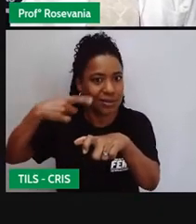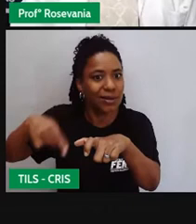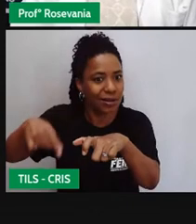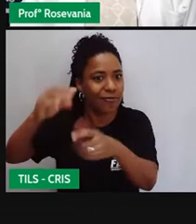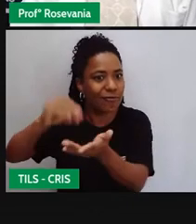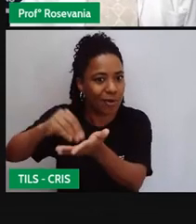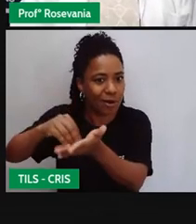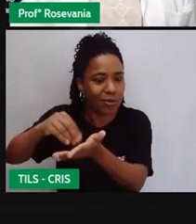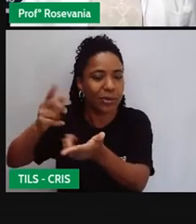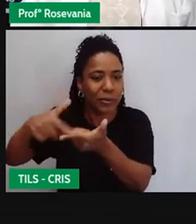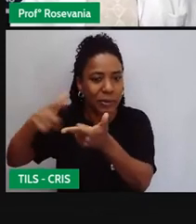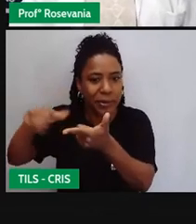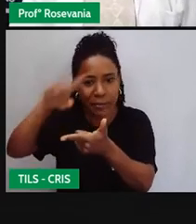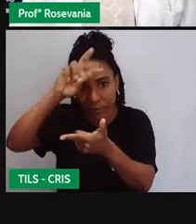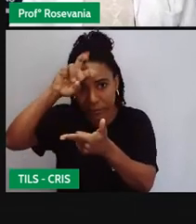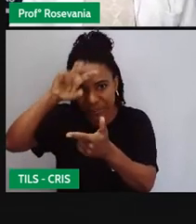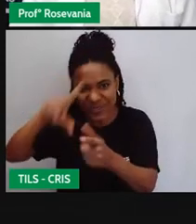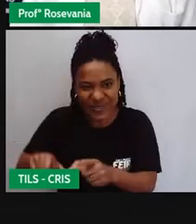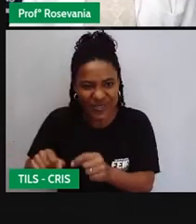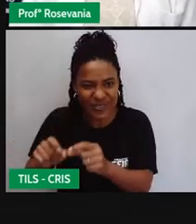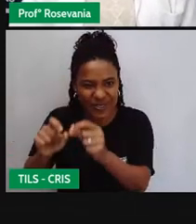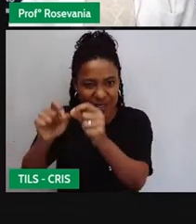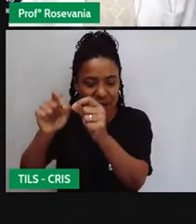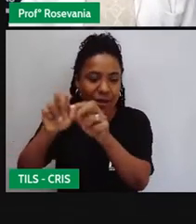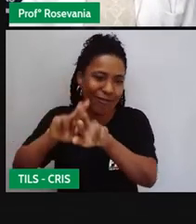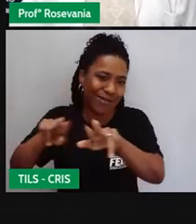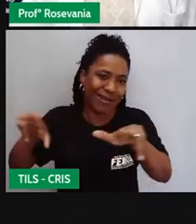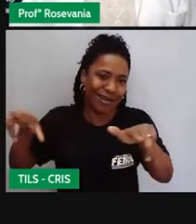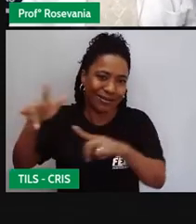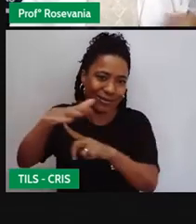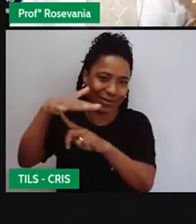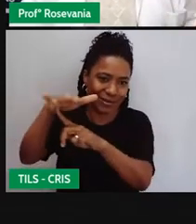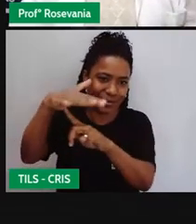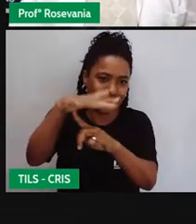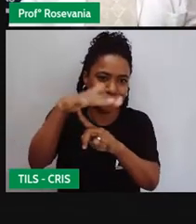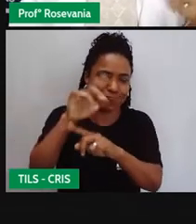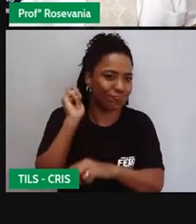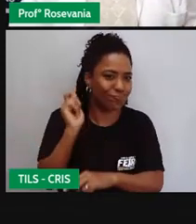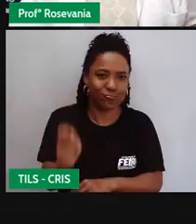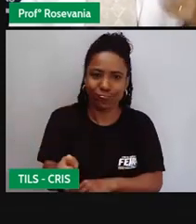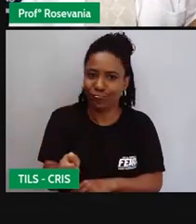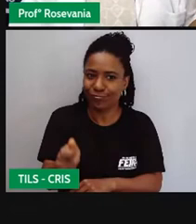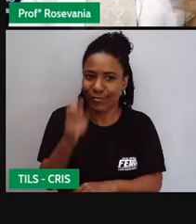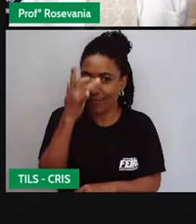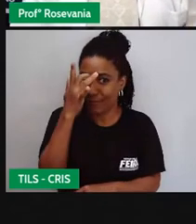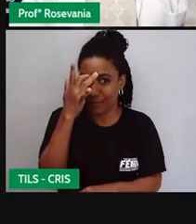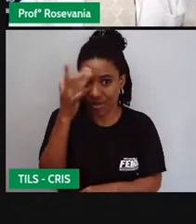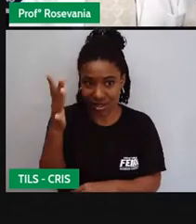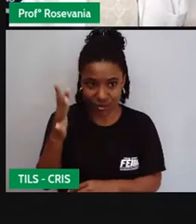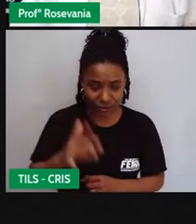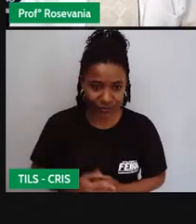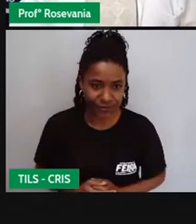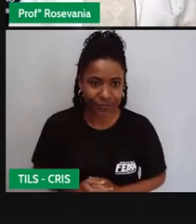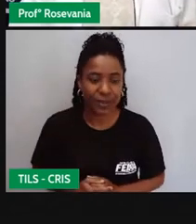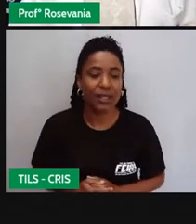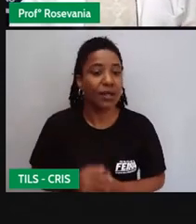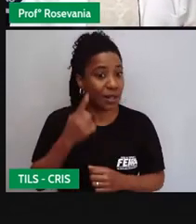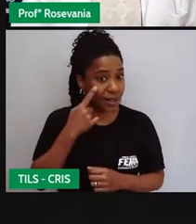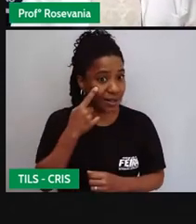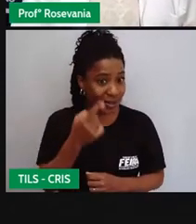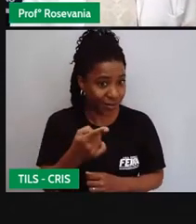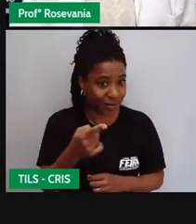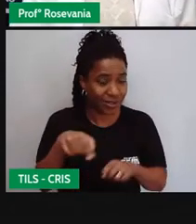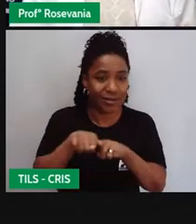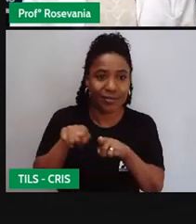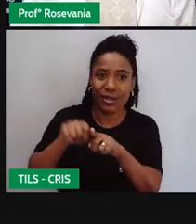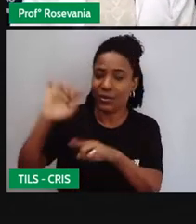necessidade de gerenciar uma infinidade de variáveis, que foi essa que eu falei para vocês, de clima, vegetação, como condições